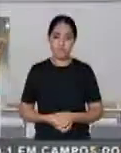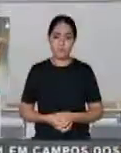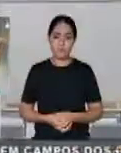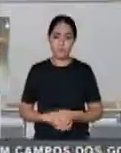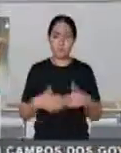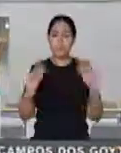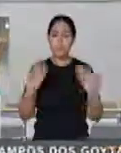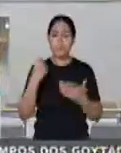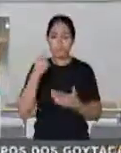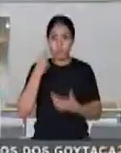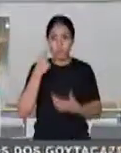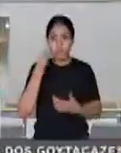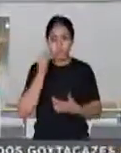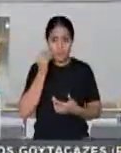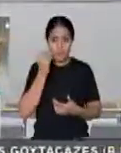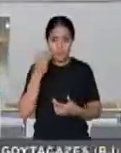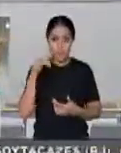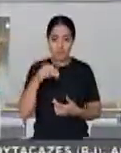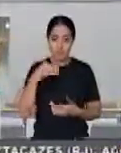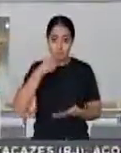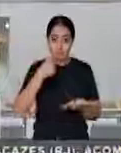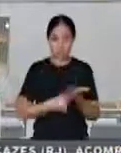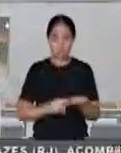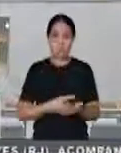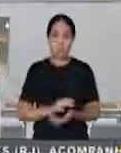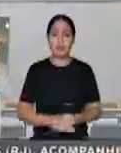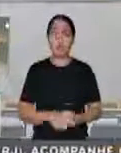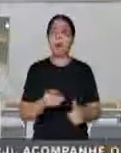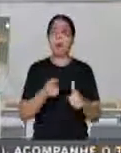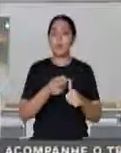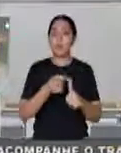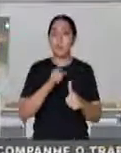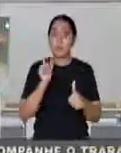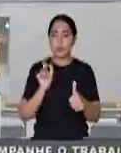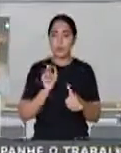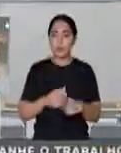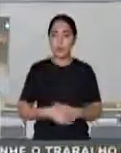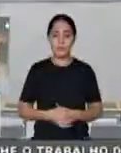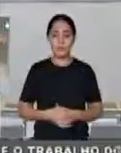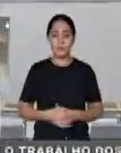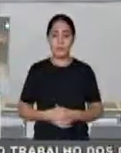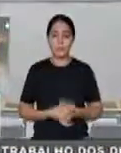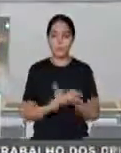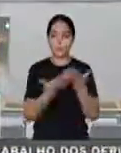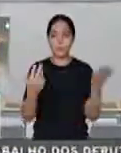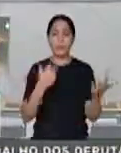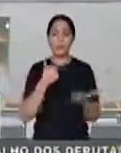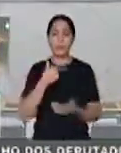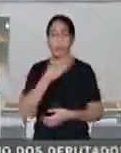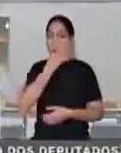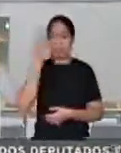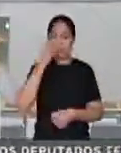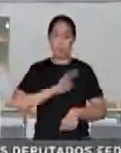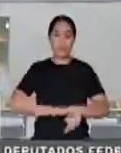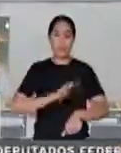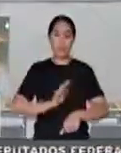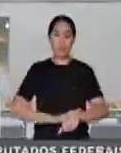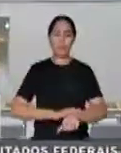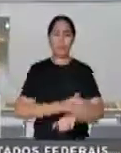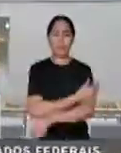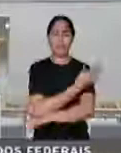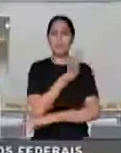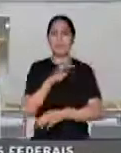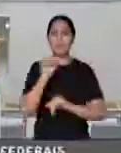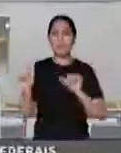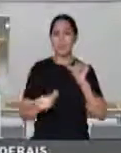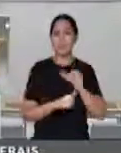Deputado, vou tentar cumprir os três minutos, tá bom? Eu acho que a primeira consideração é a gente não esquecer que vive um momento de colapso ambiental.